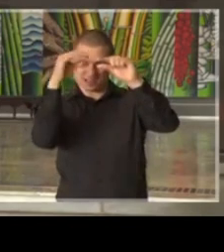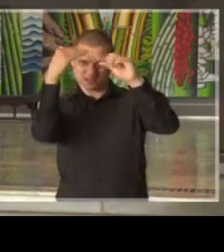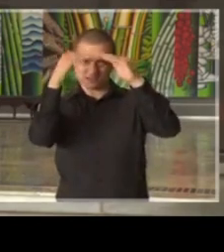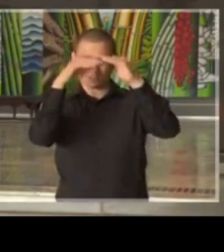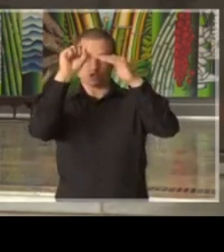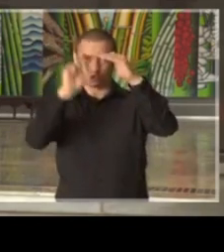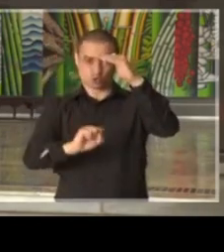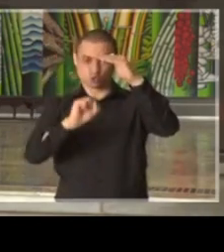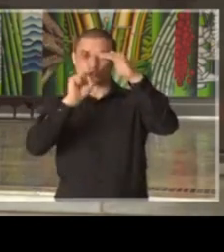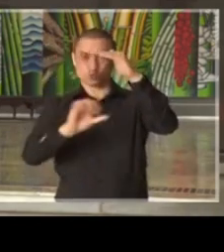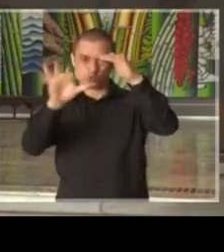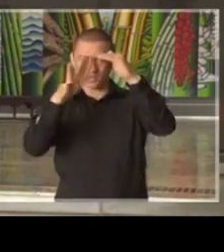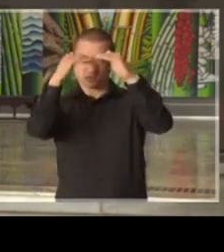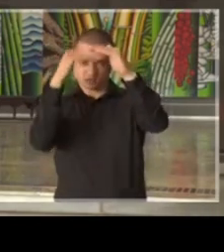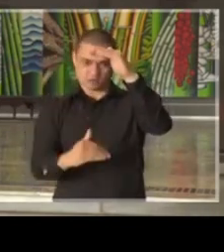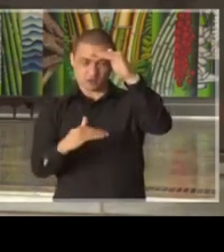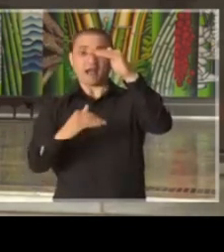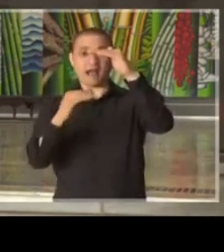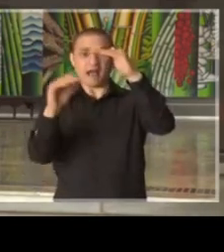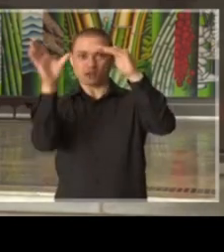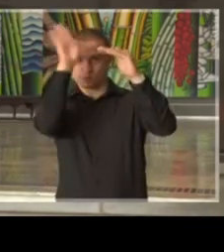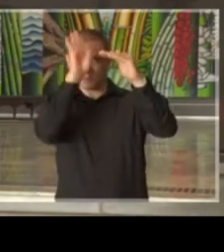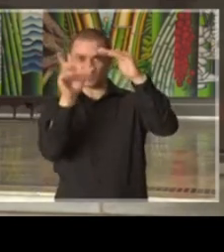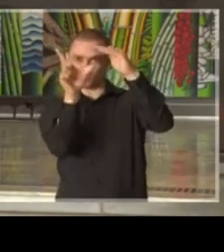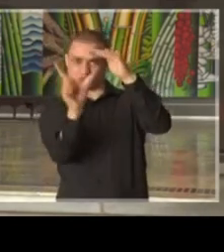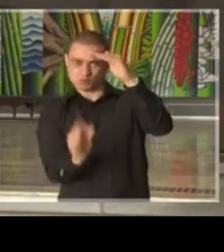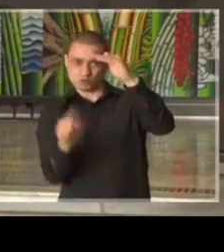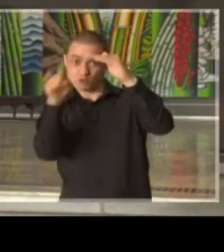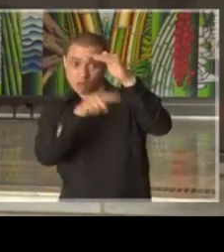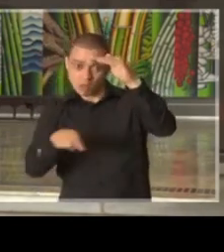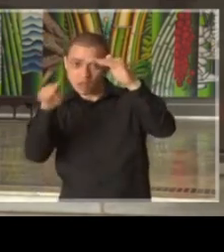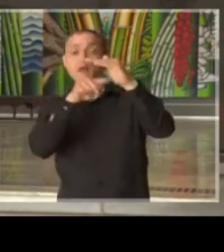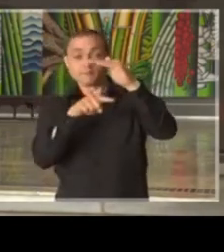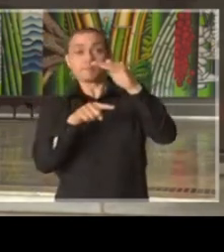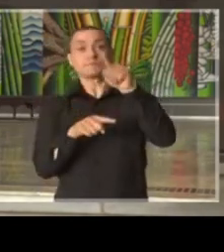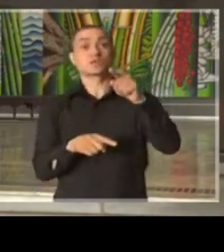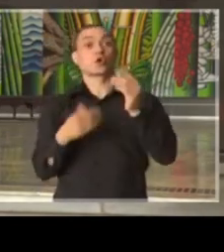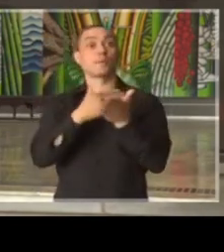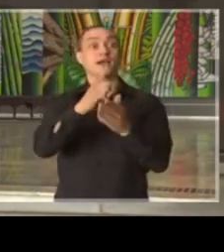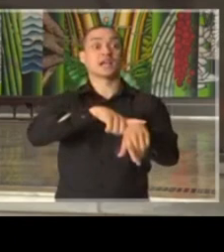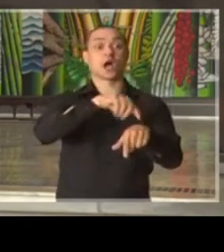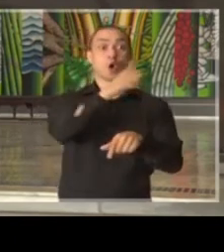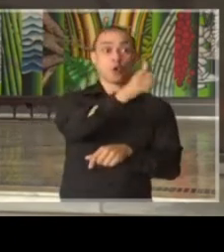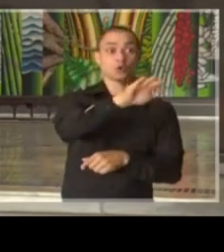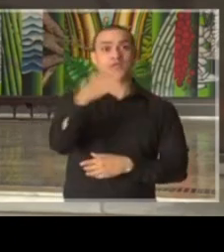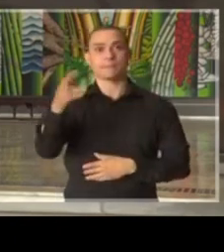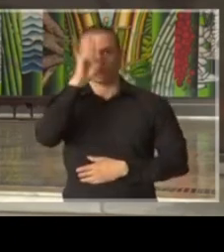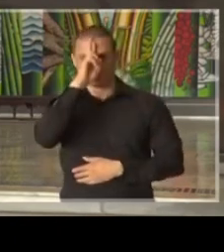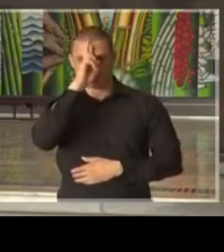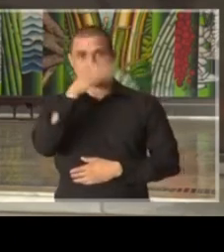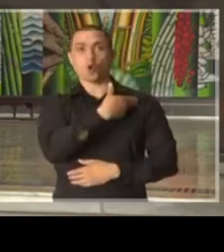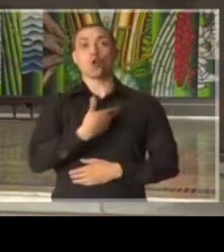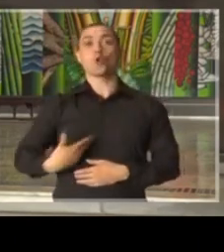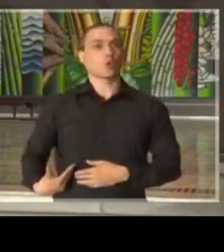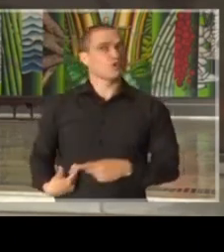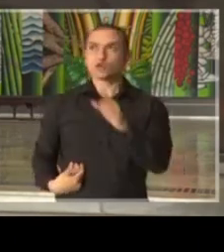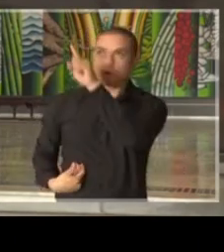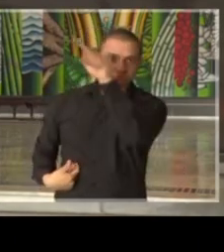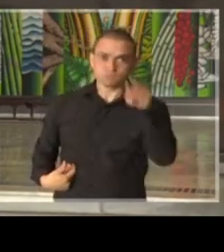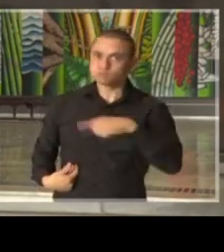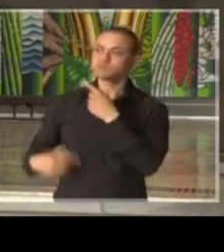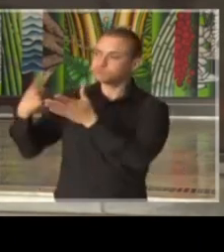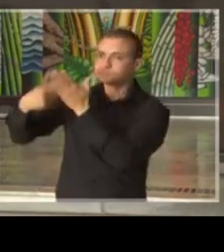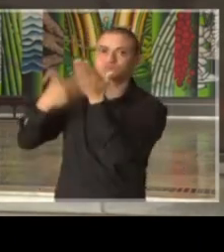e ela acontecerá das 11 ao meio-dia. Nós estamos bastante entrosados, os governadores de forma geral, quero